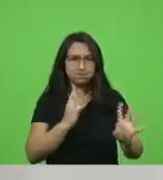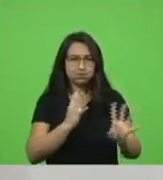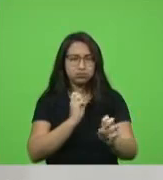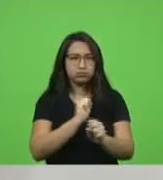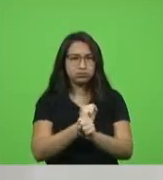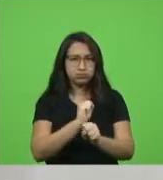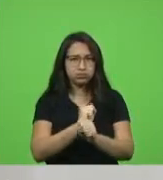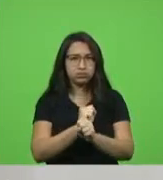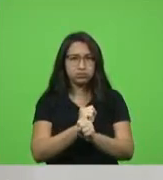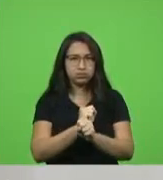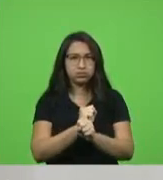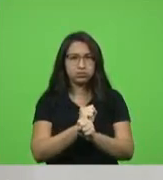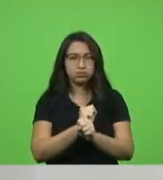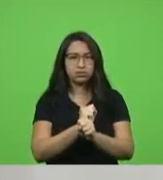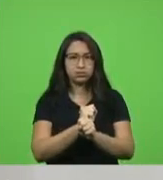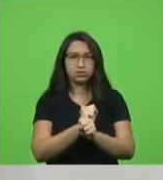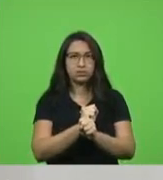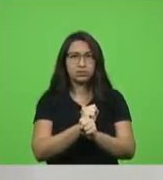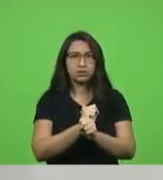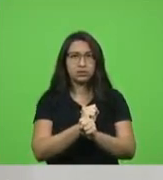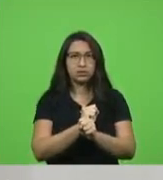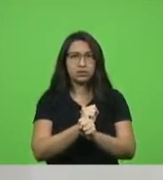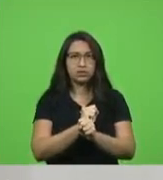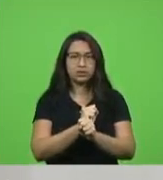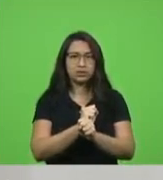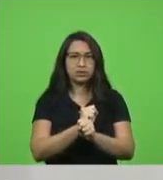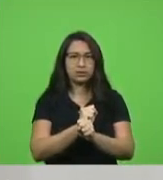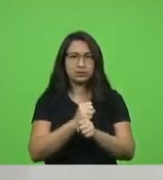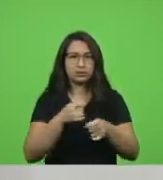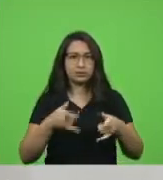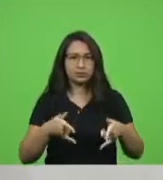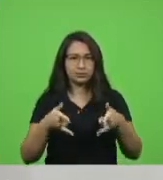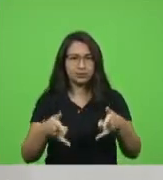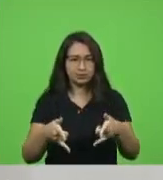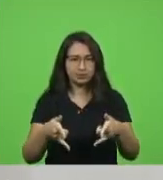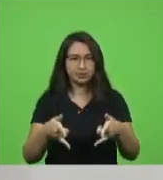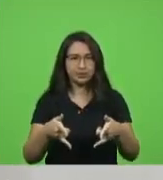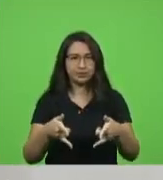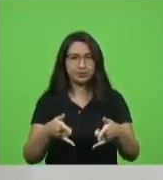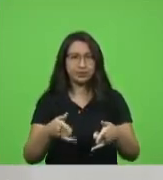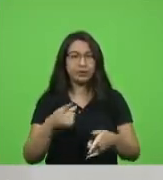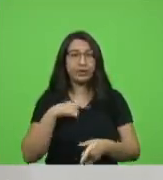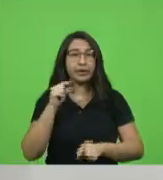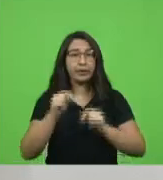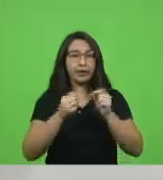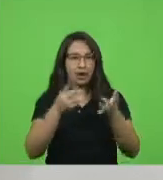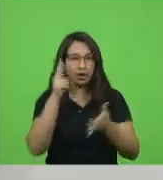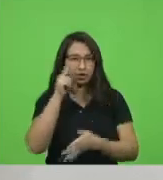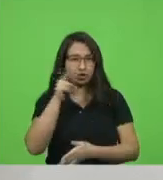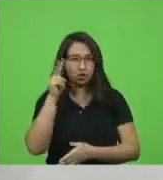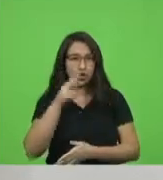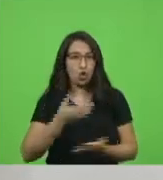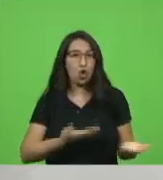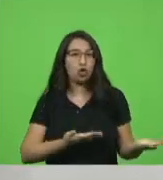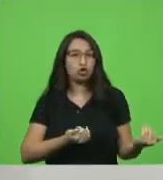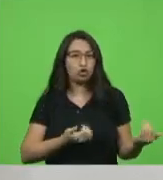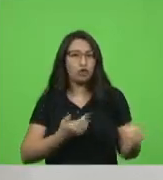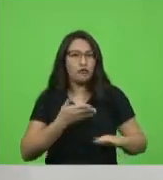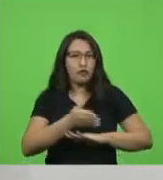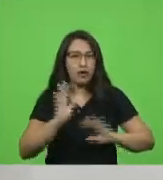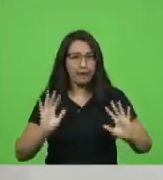internação nós tivemos lá um jovem que foi numa baladinha